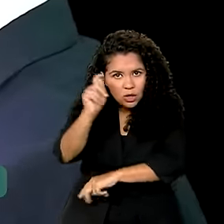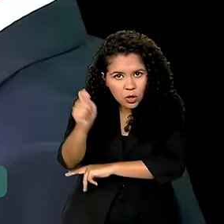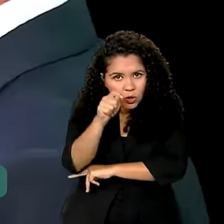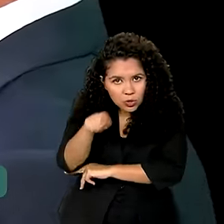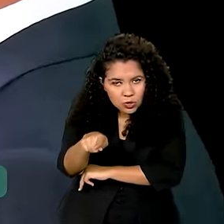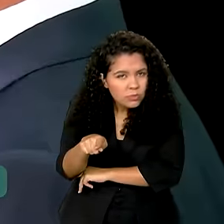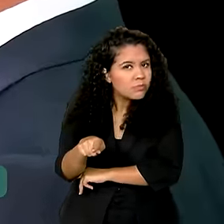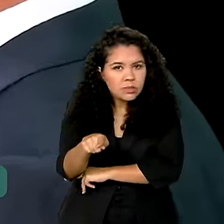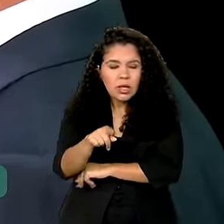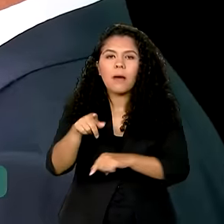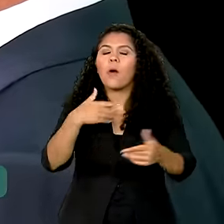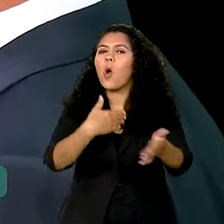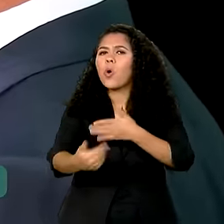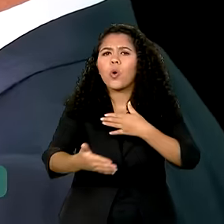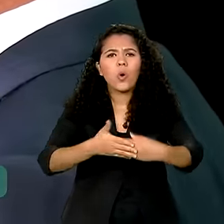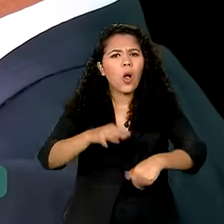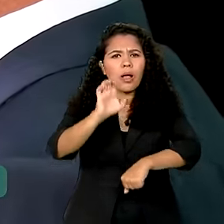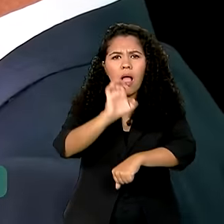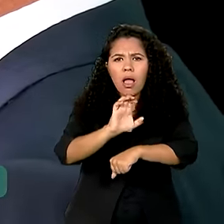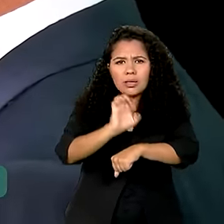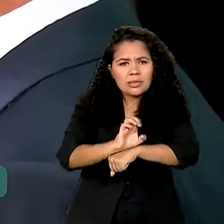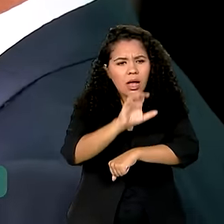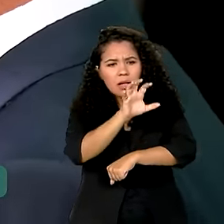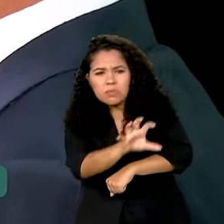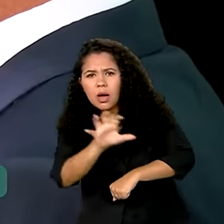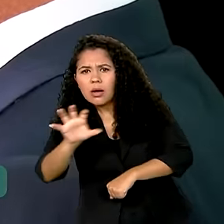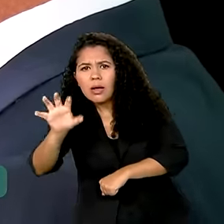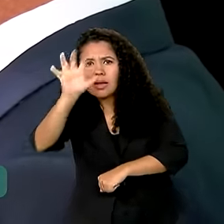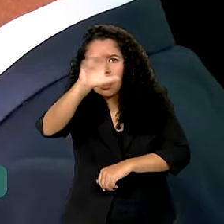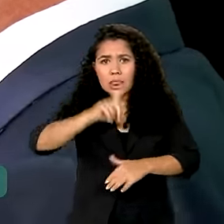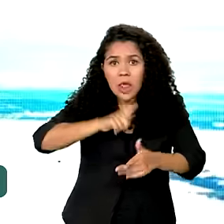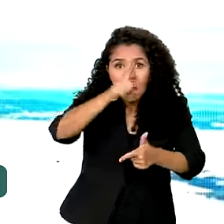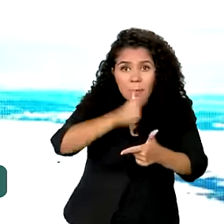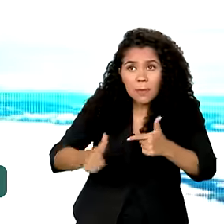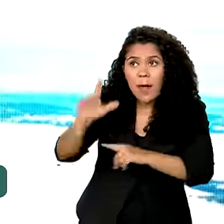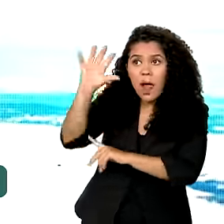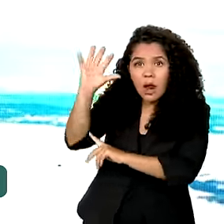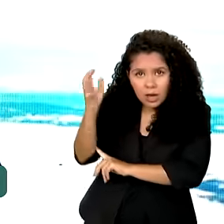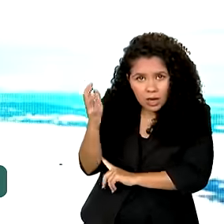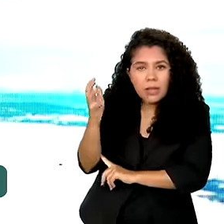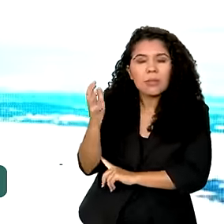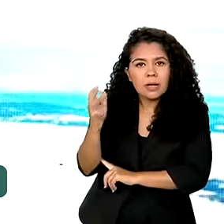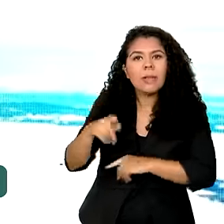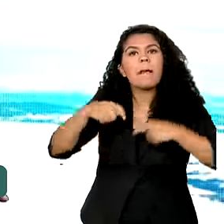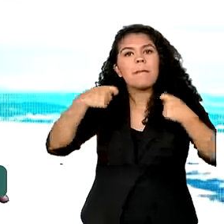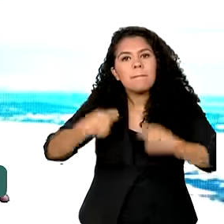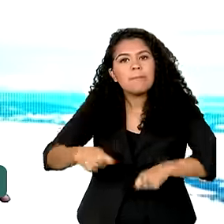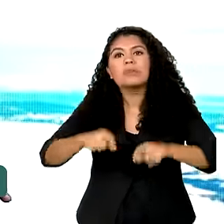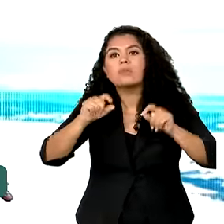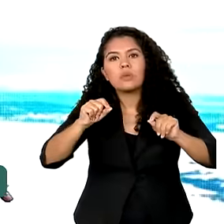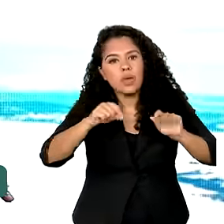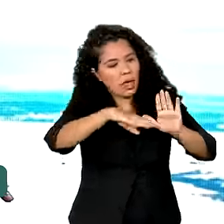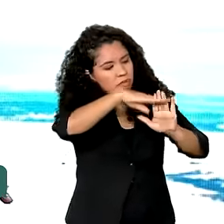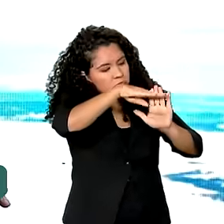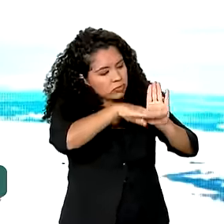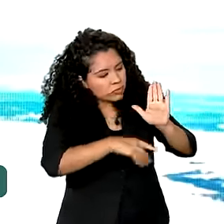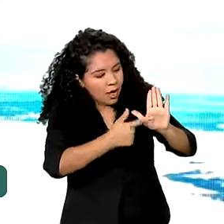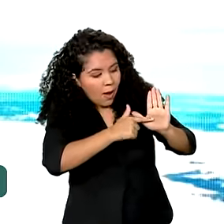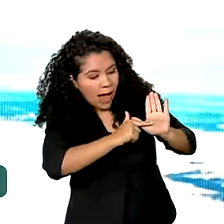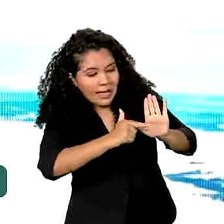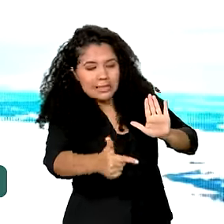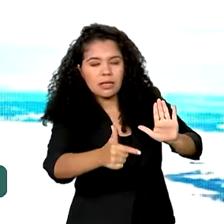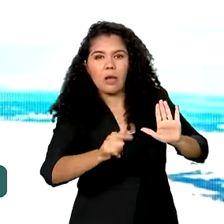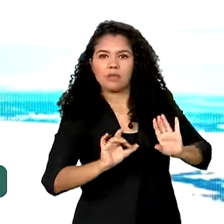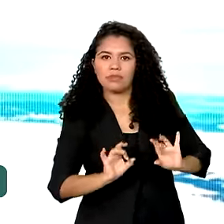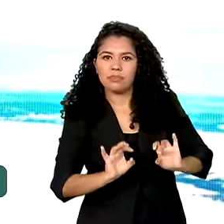mas qualquer região que tiver um problema climático, ele terá que ter uma ação especial e é